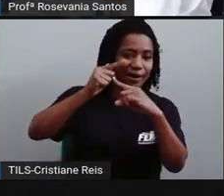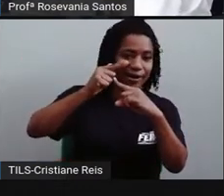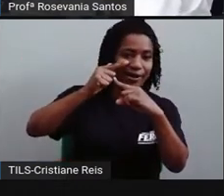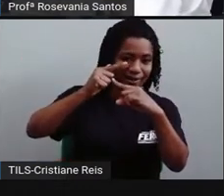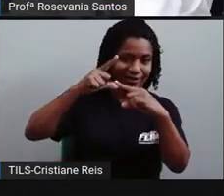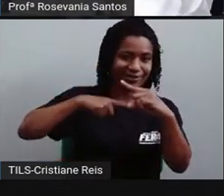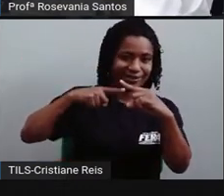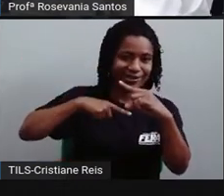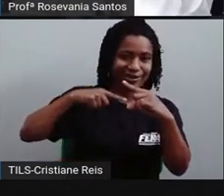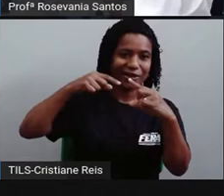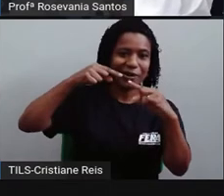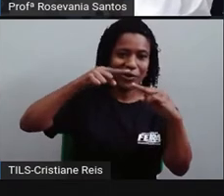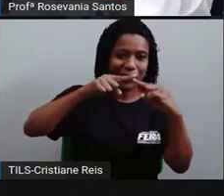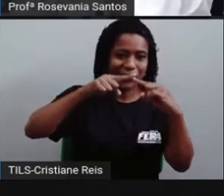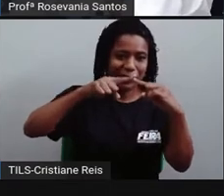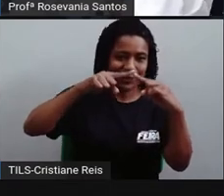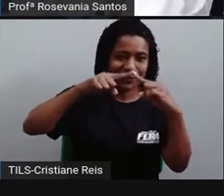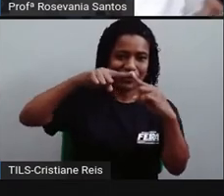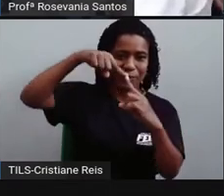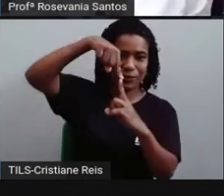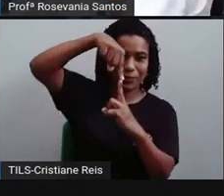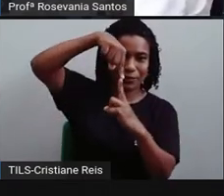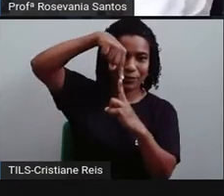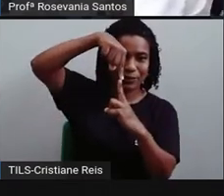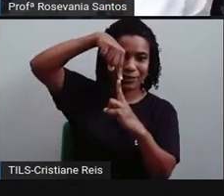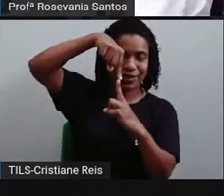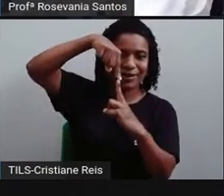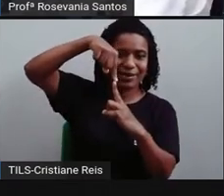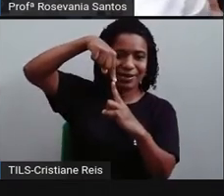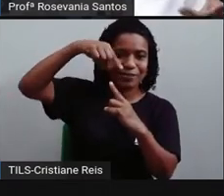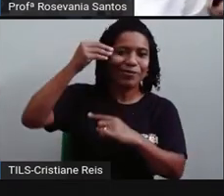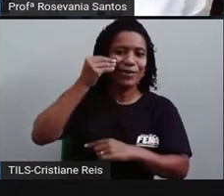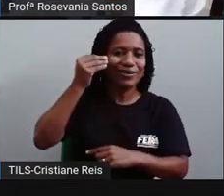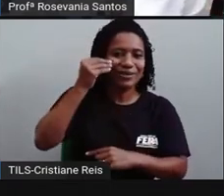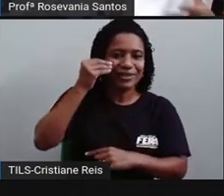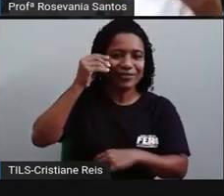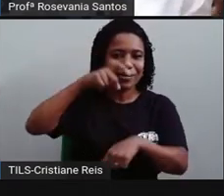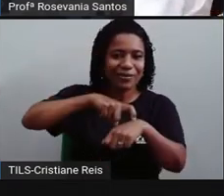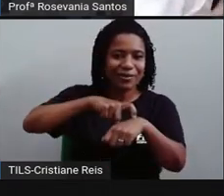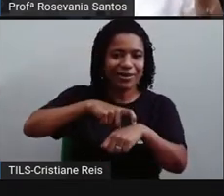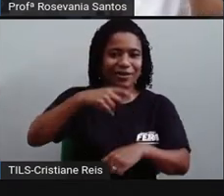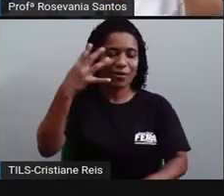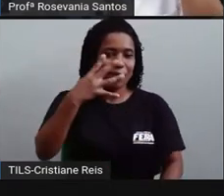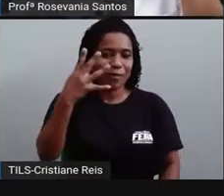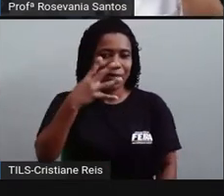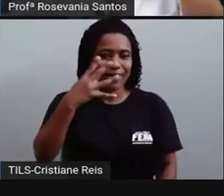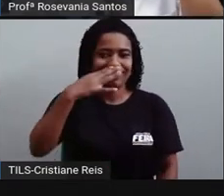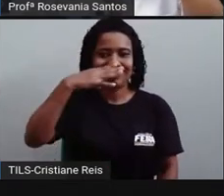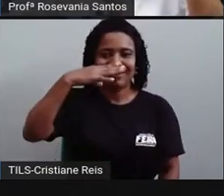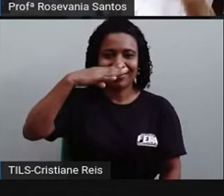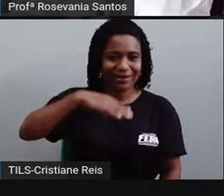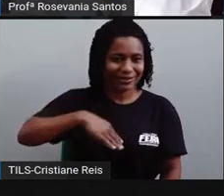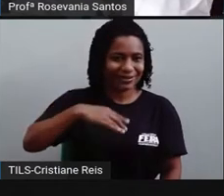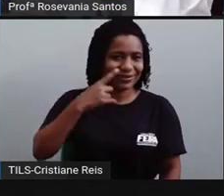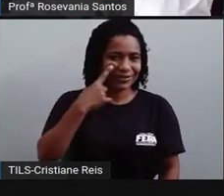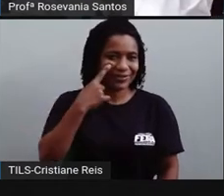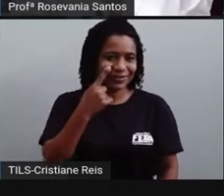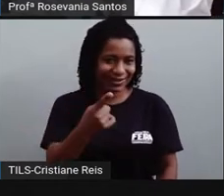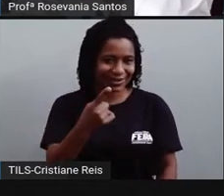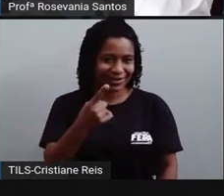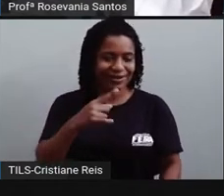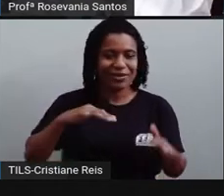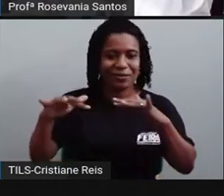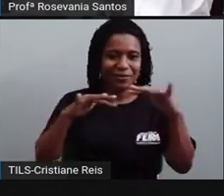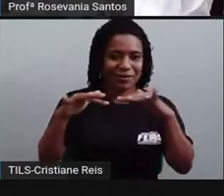4 da tarde. Que hoje a gente, com o advento das 24 horas, aqui seria, no